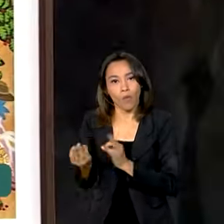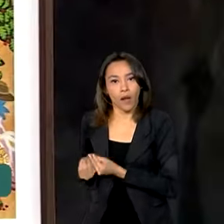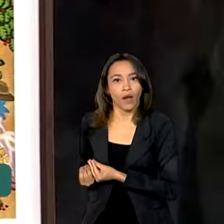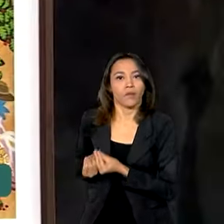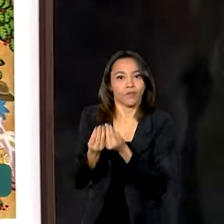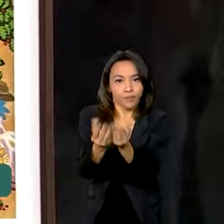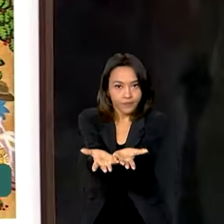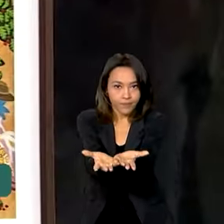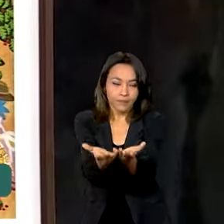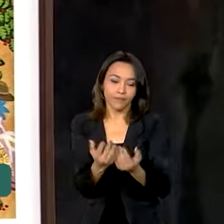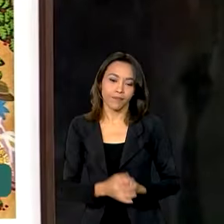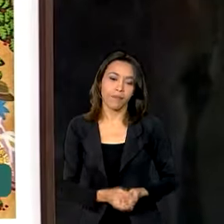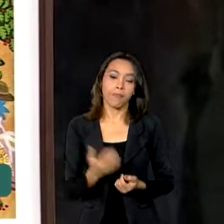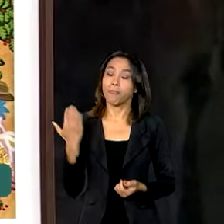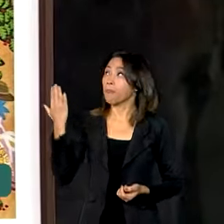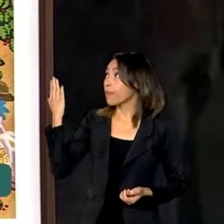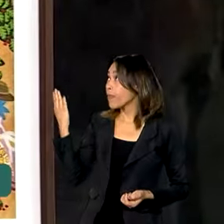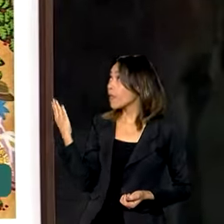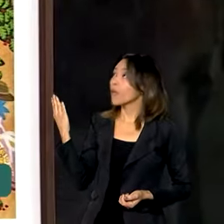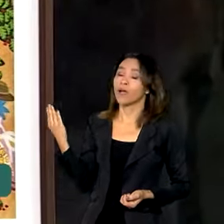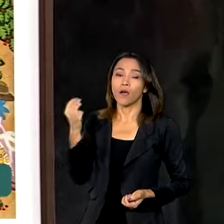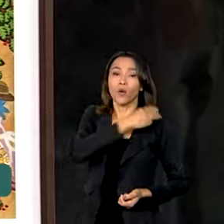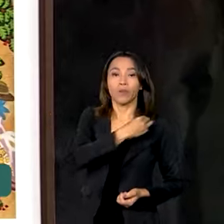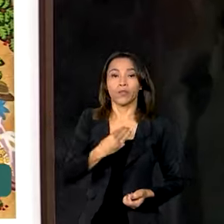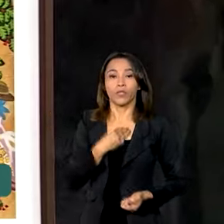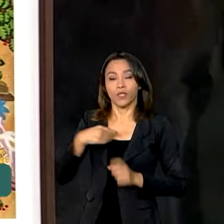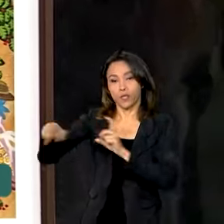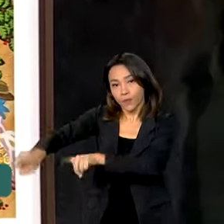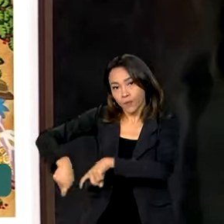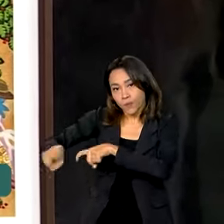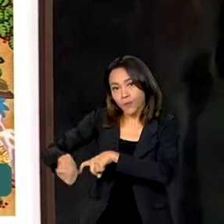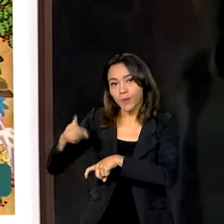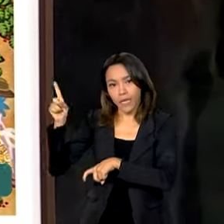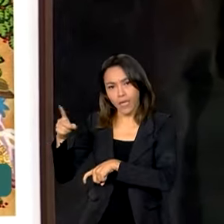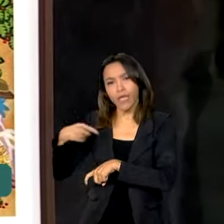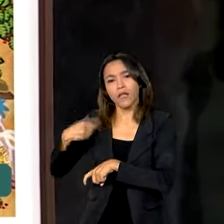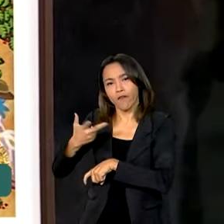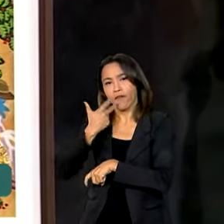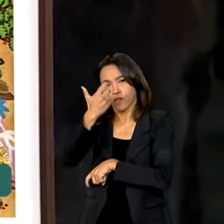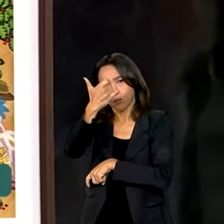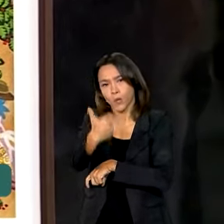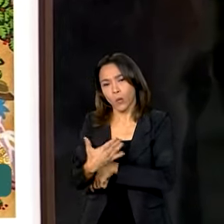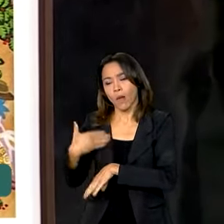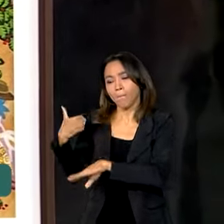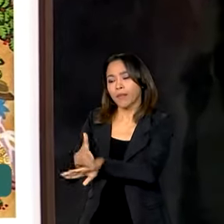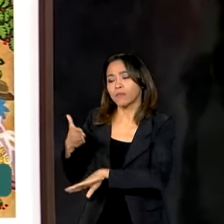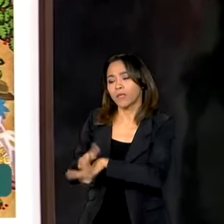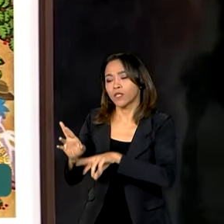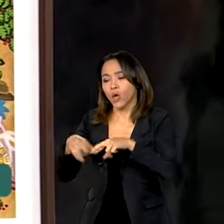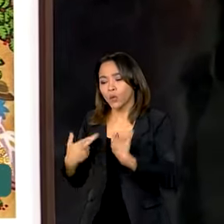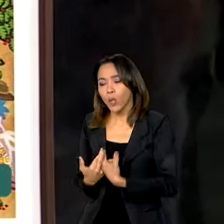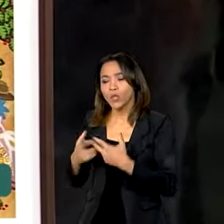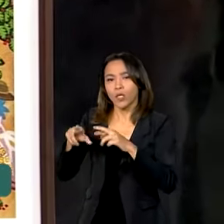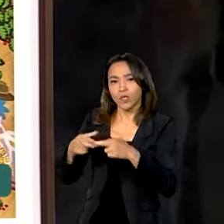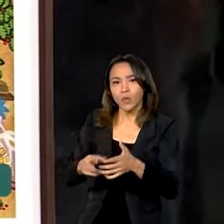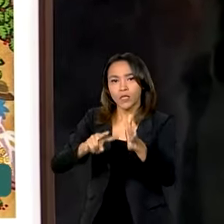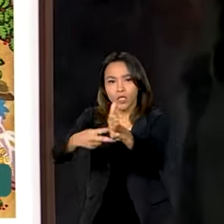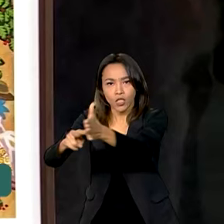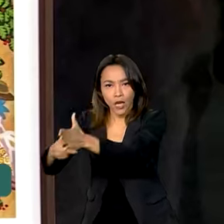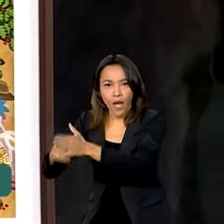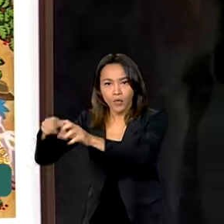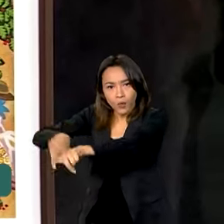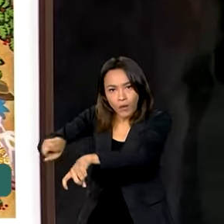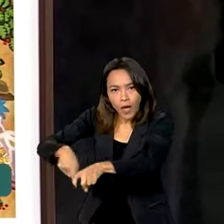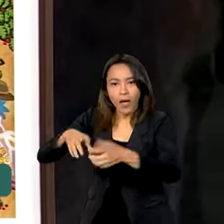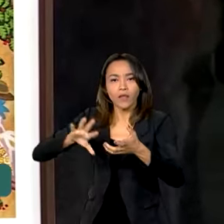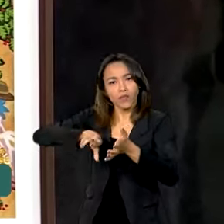recursos. O ministro da Agricultura e Pecuária afirmou que está participando de reuniões com federações cooperativas e sindicatos rurais do